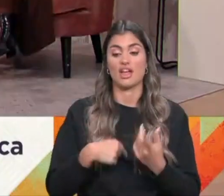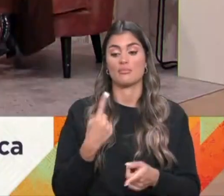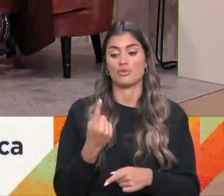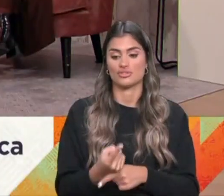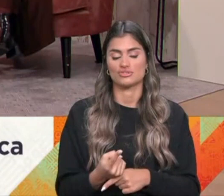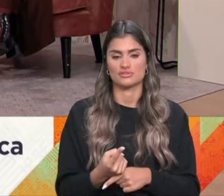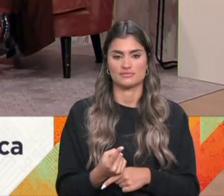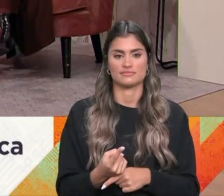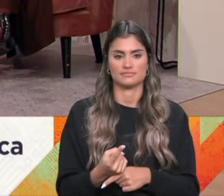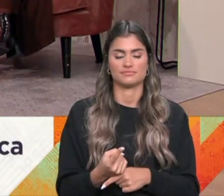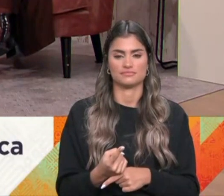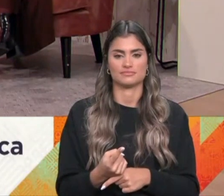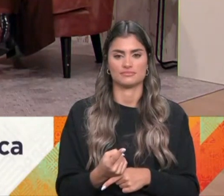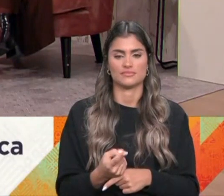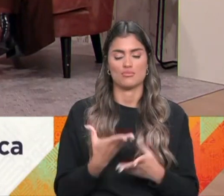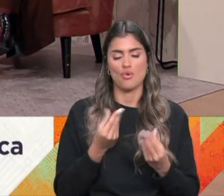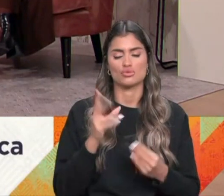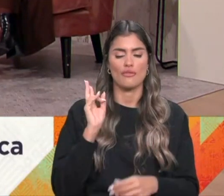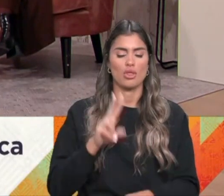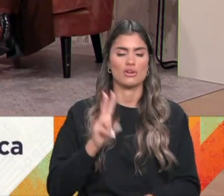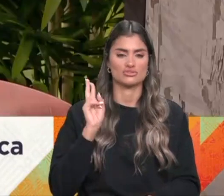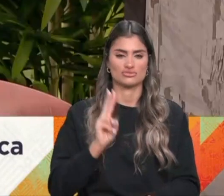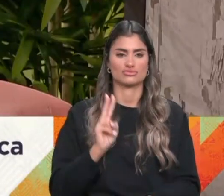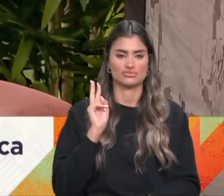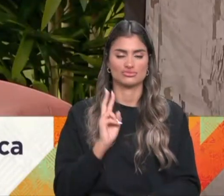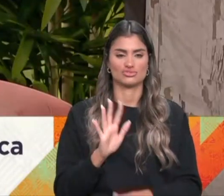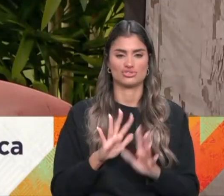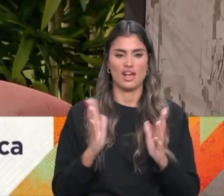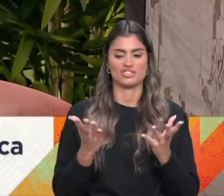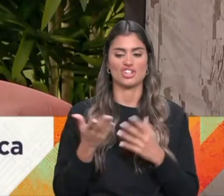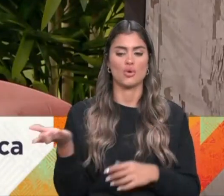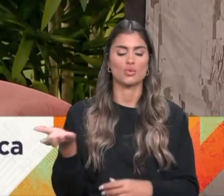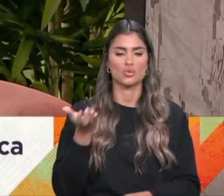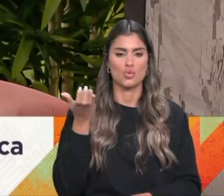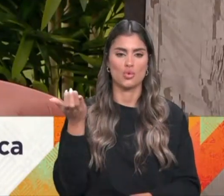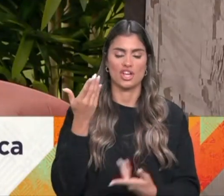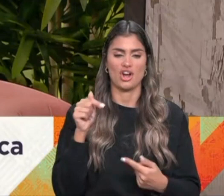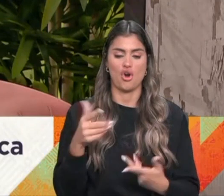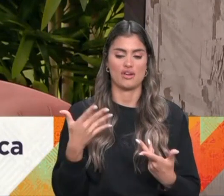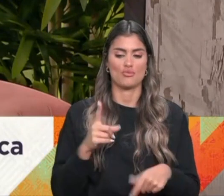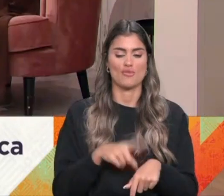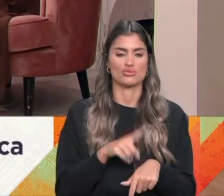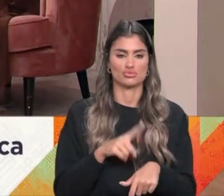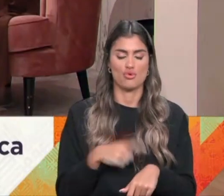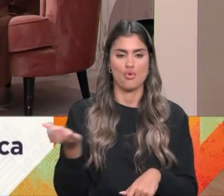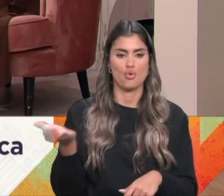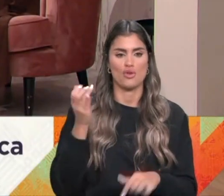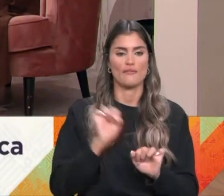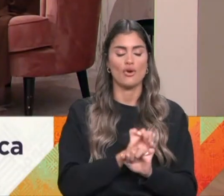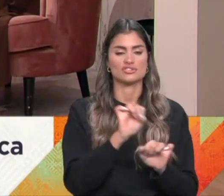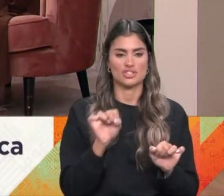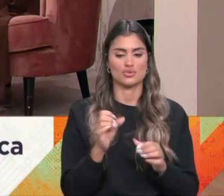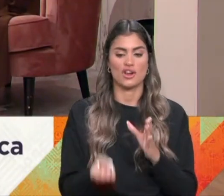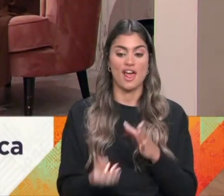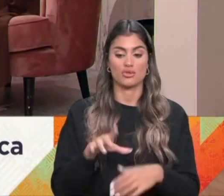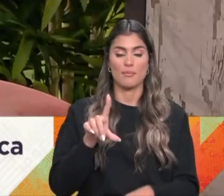civicamente, há muitos valores que são transversais à cultura, a este momento cultural. E vocês também os criaram,